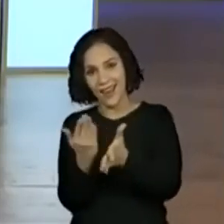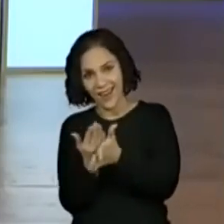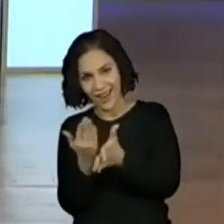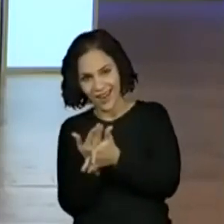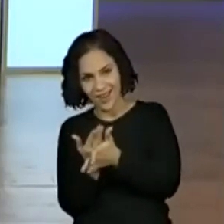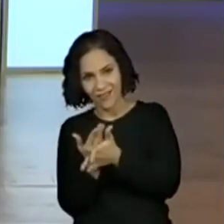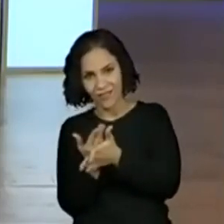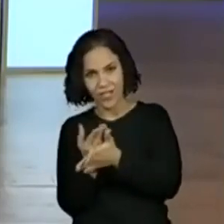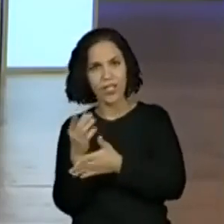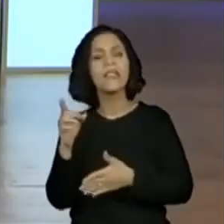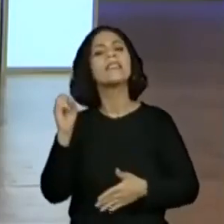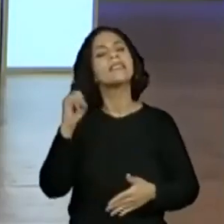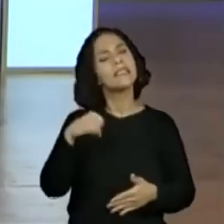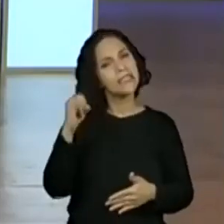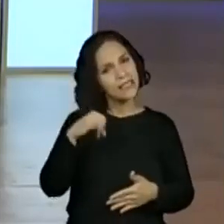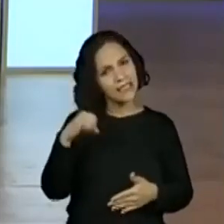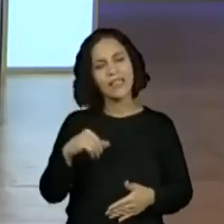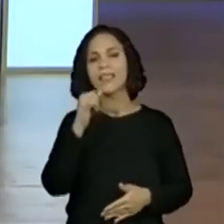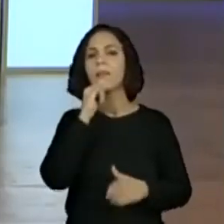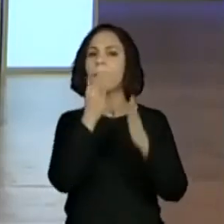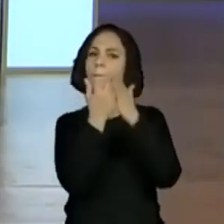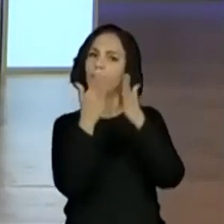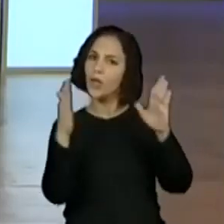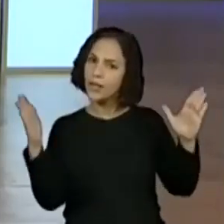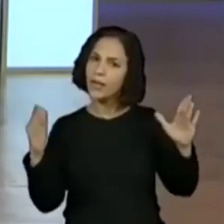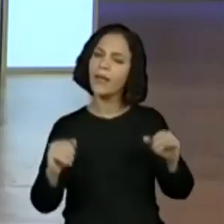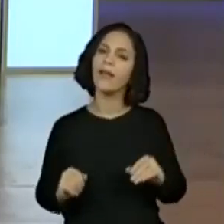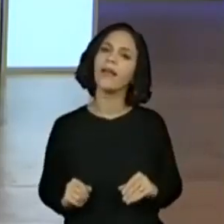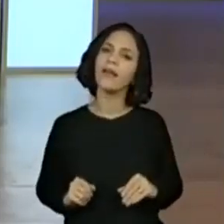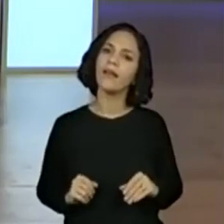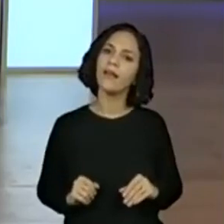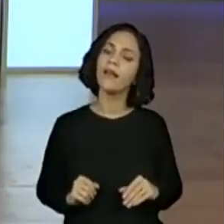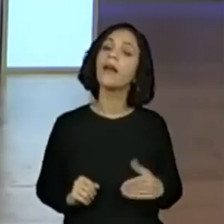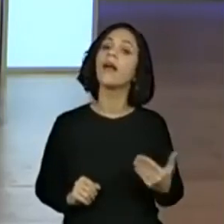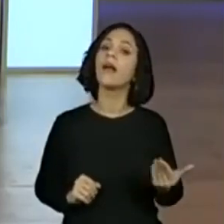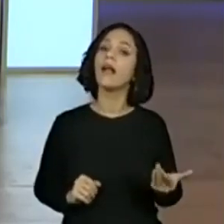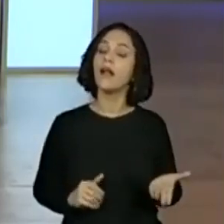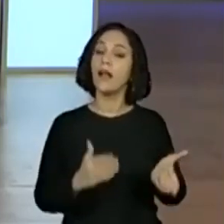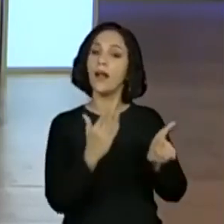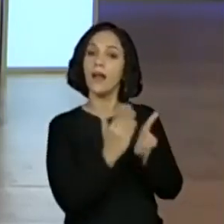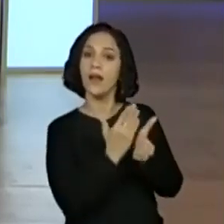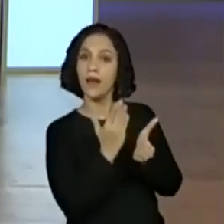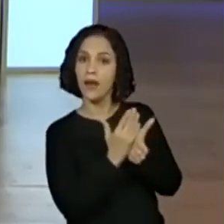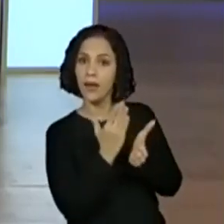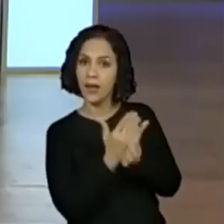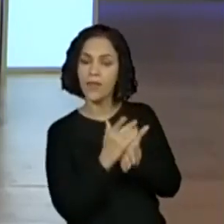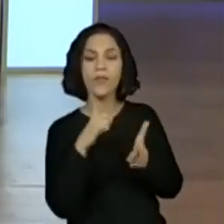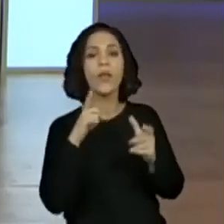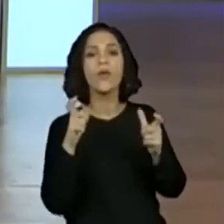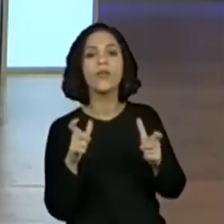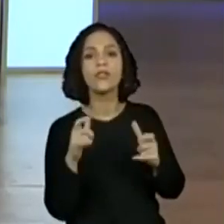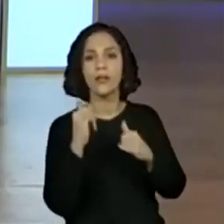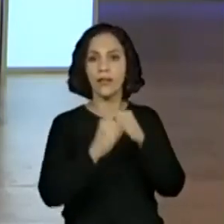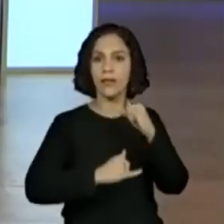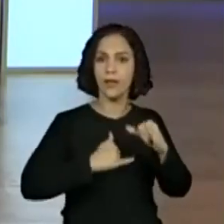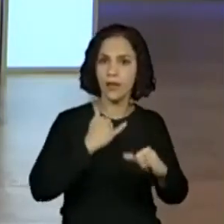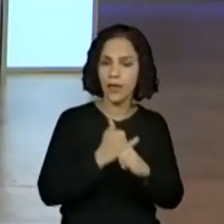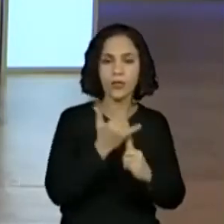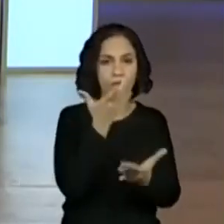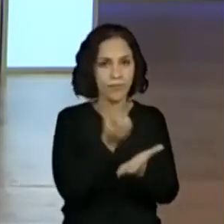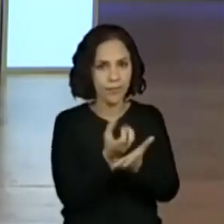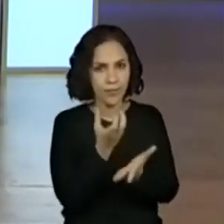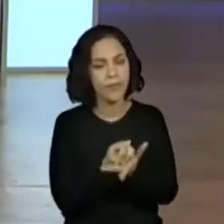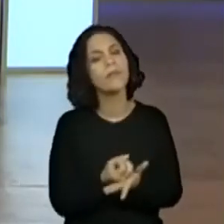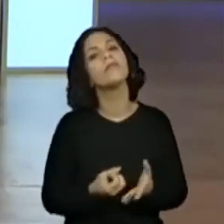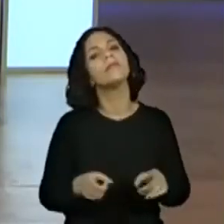que pagar por eles? Numa biblioteca? Livros? Eu posso encontrar na internet para baixar também?